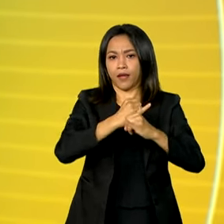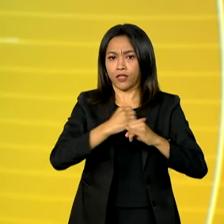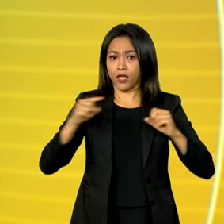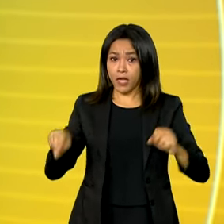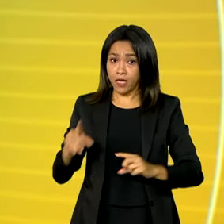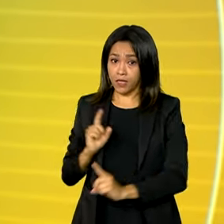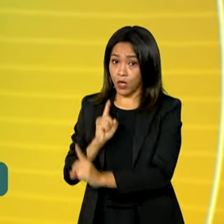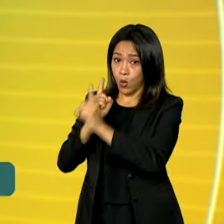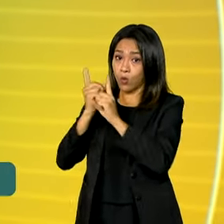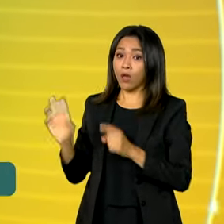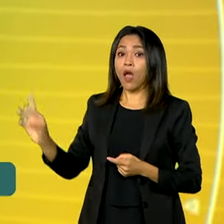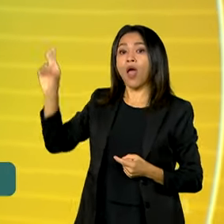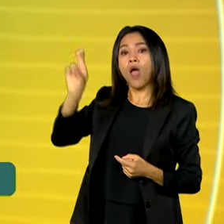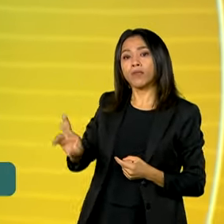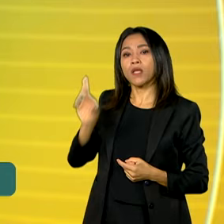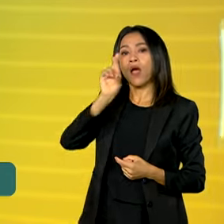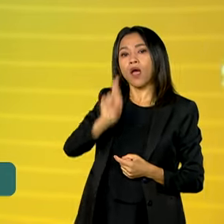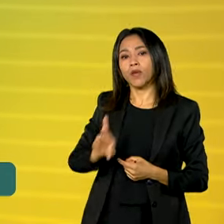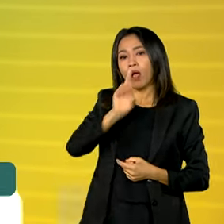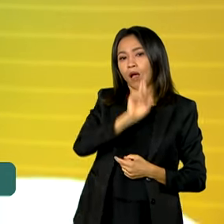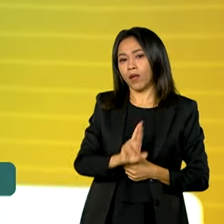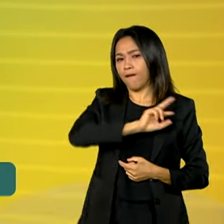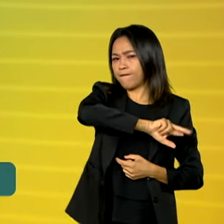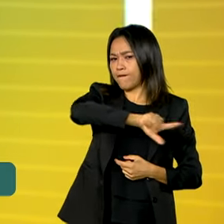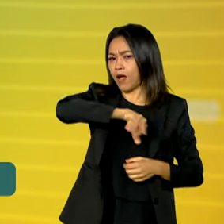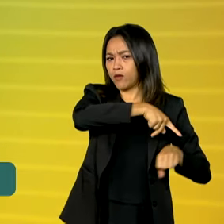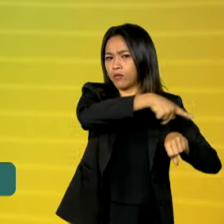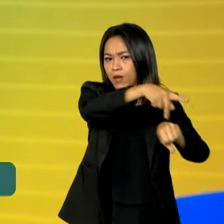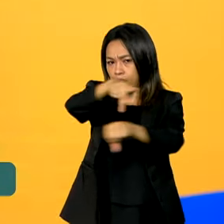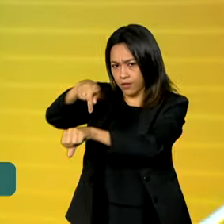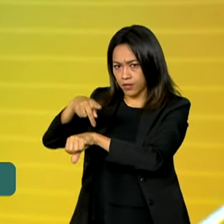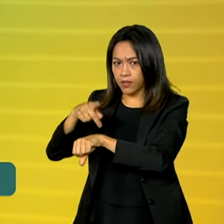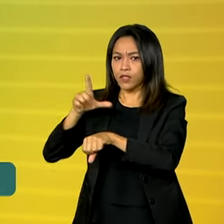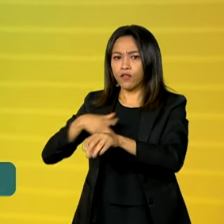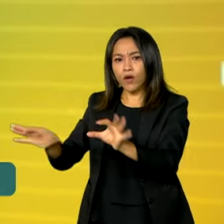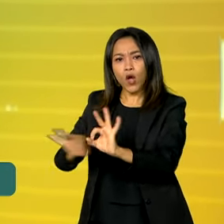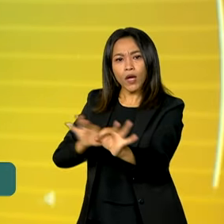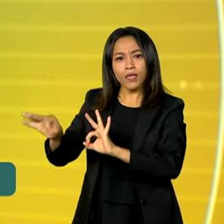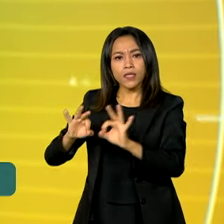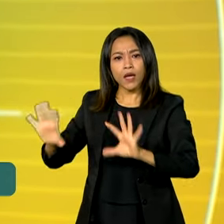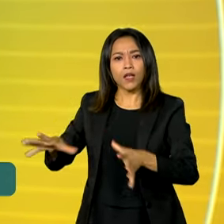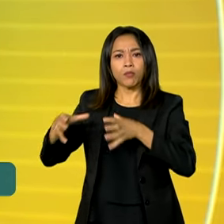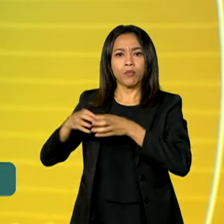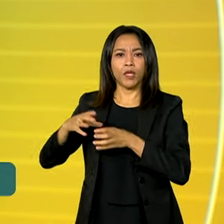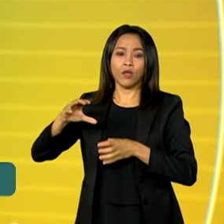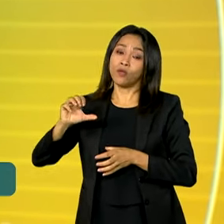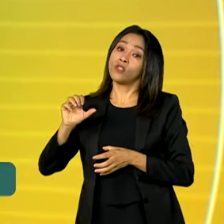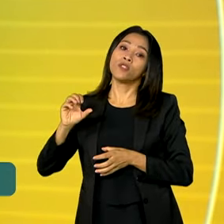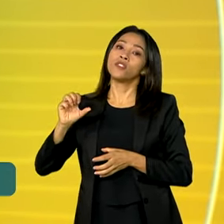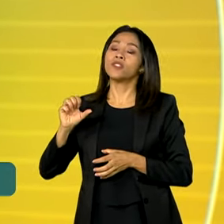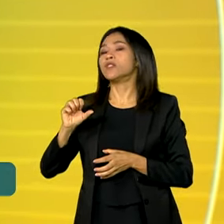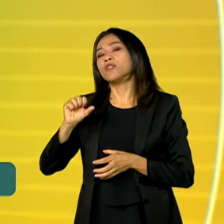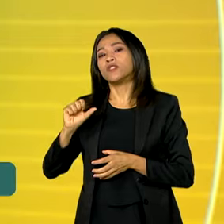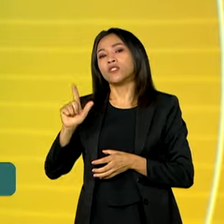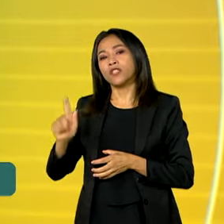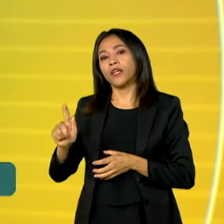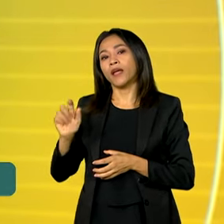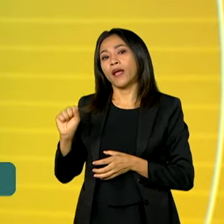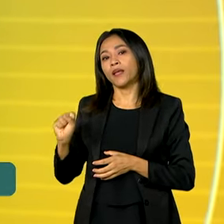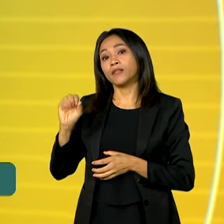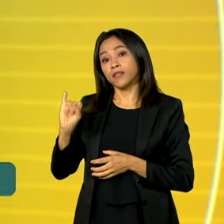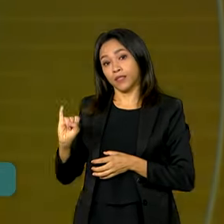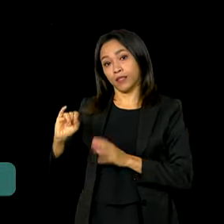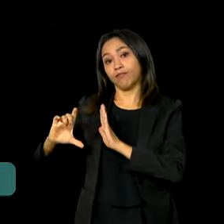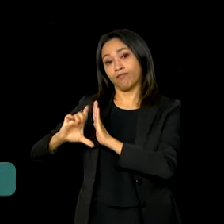reúne representantes de diversos países e foi organizado pelo Gabinete de Segurança Institucional da Presidência da